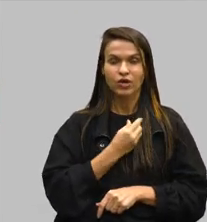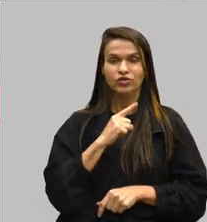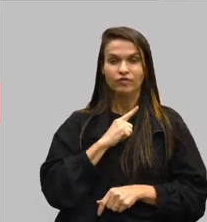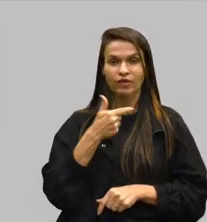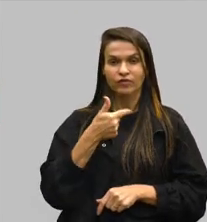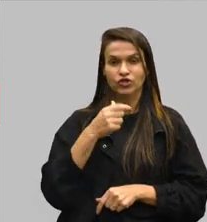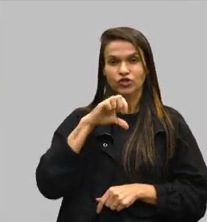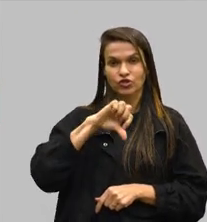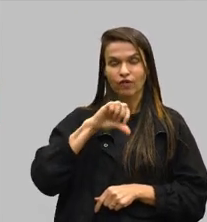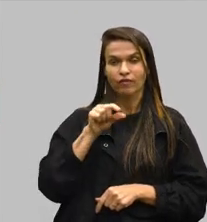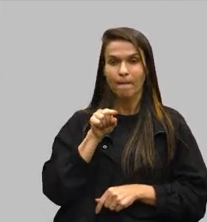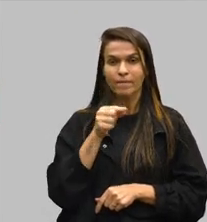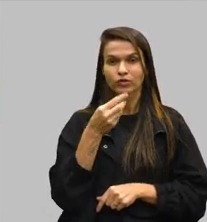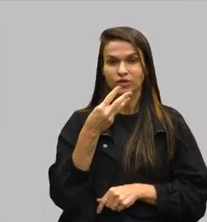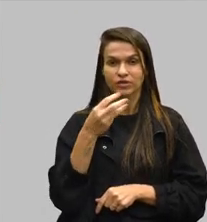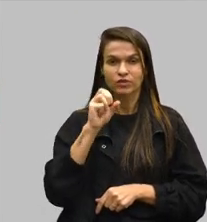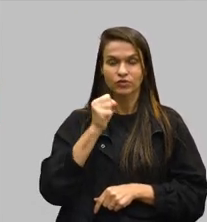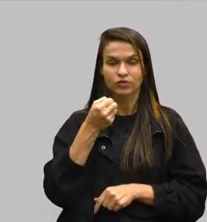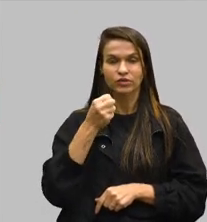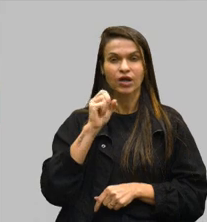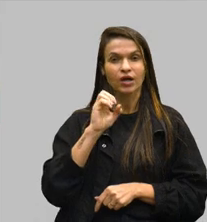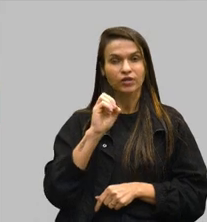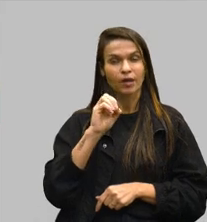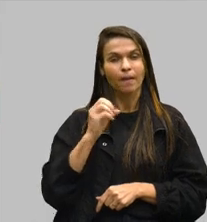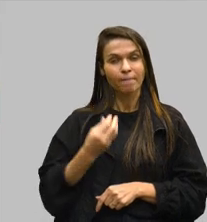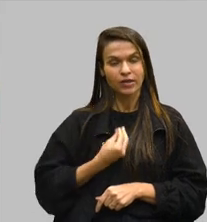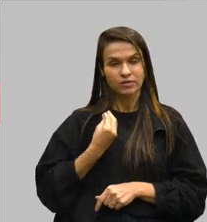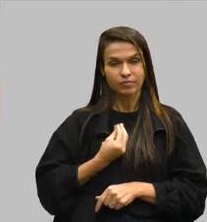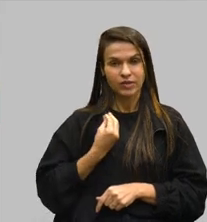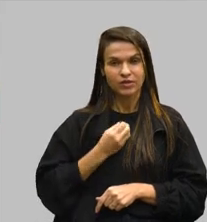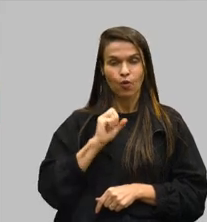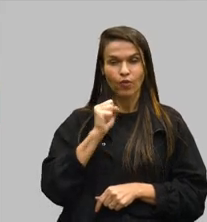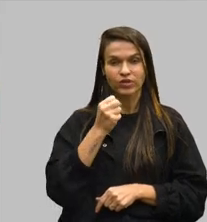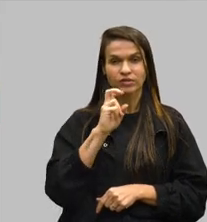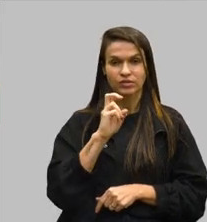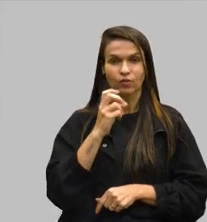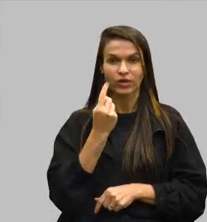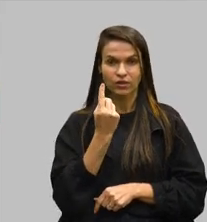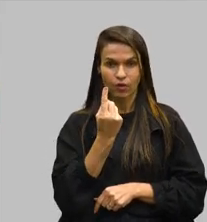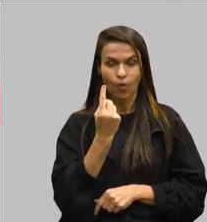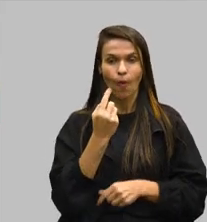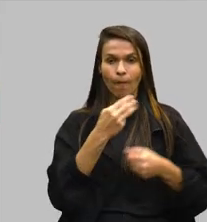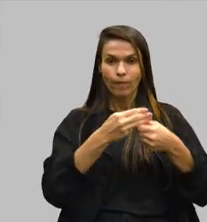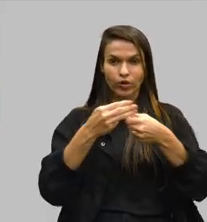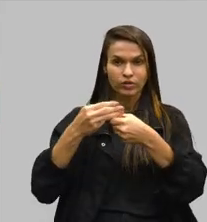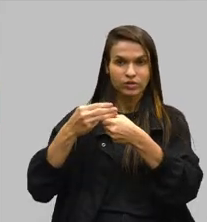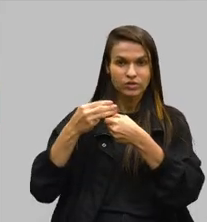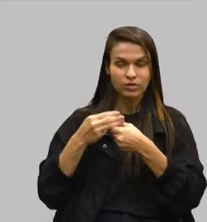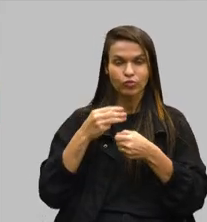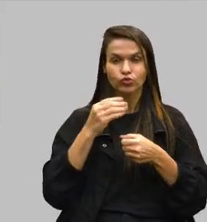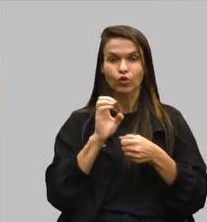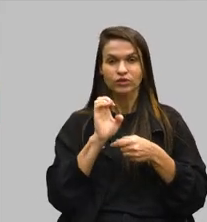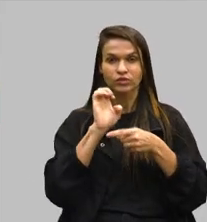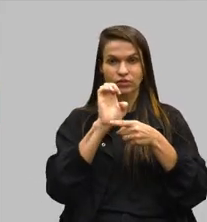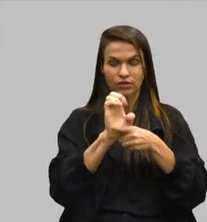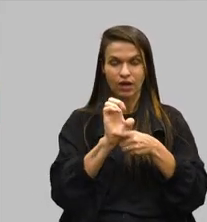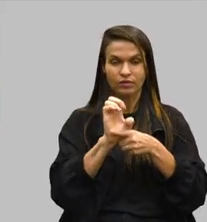29.380 participações em 851 municípios do nosso estado,